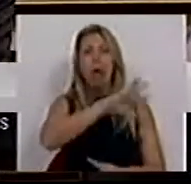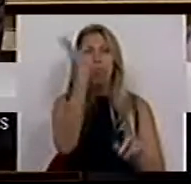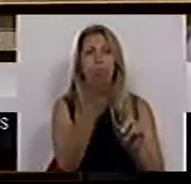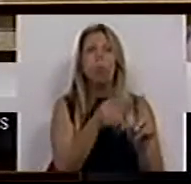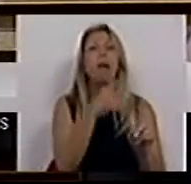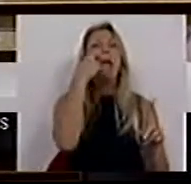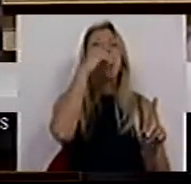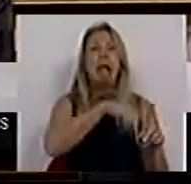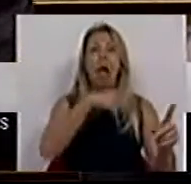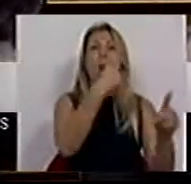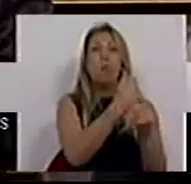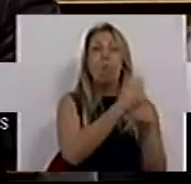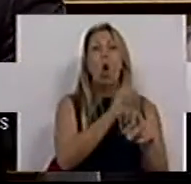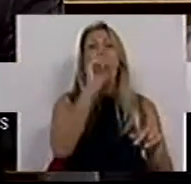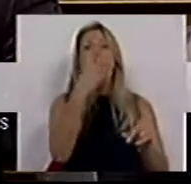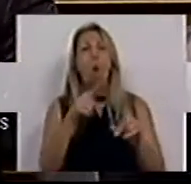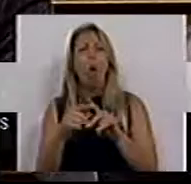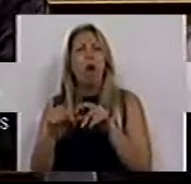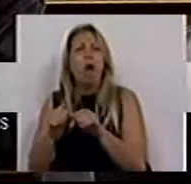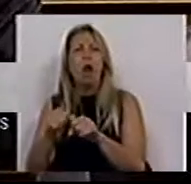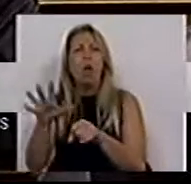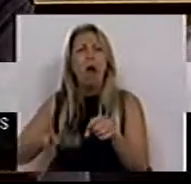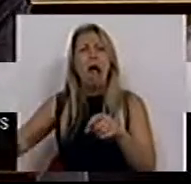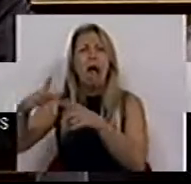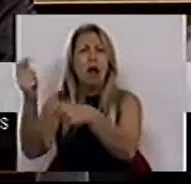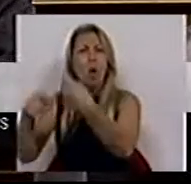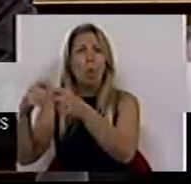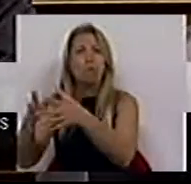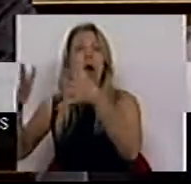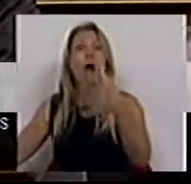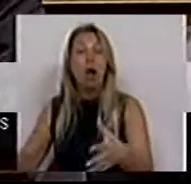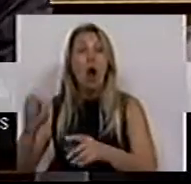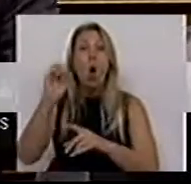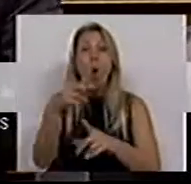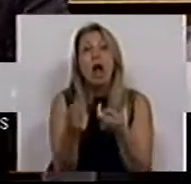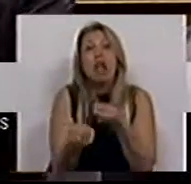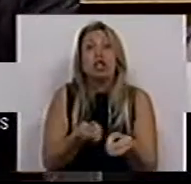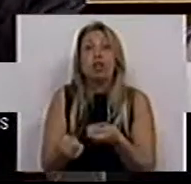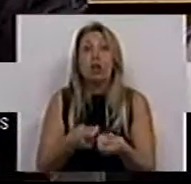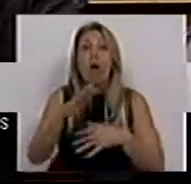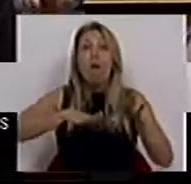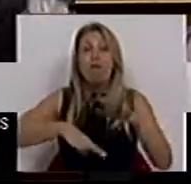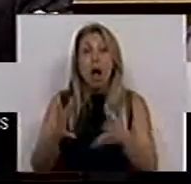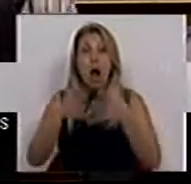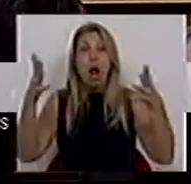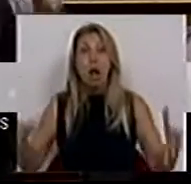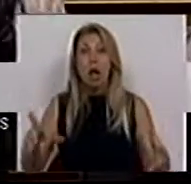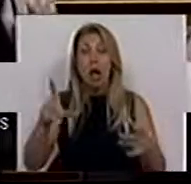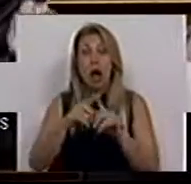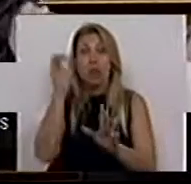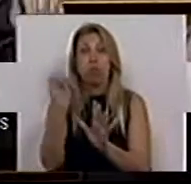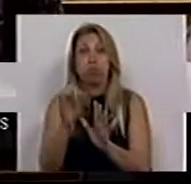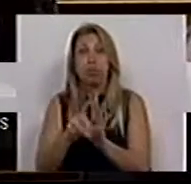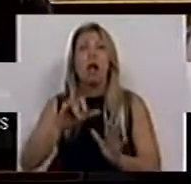punir as grandes superfícies, punir quem gera o grande lixo, os grandes desperdícios, o Sr. Ministro escolheu que